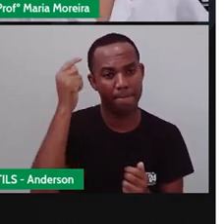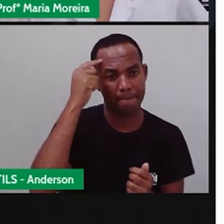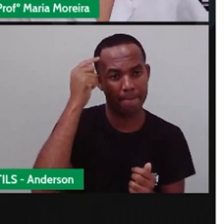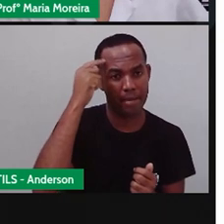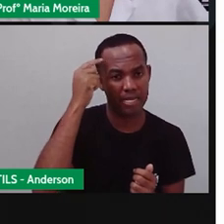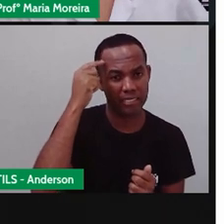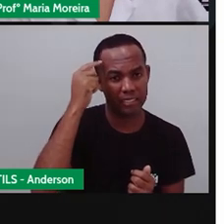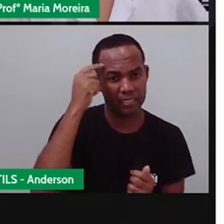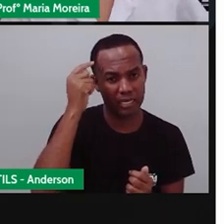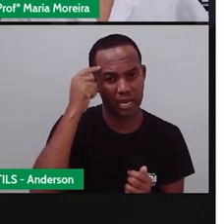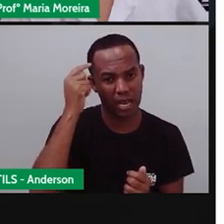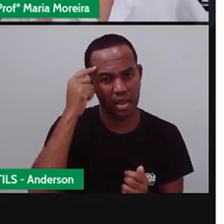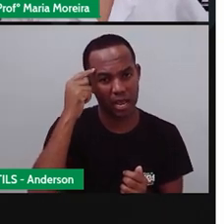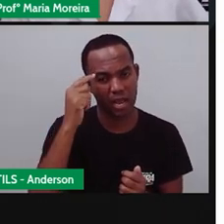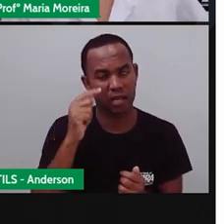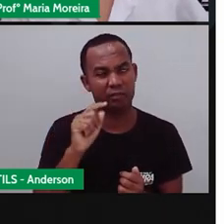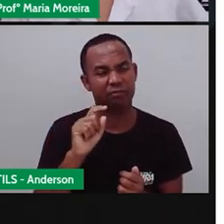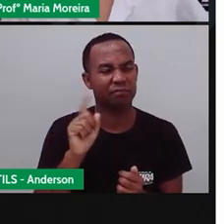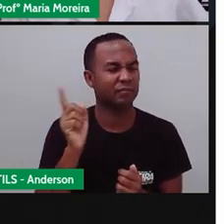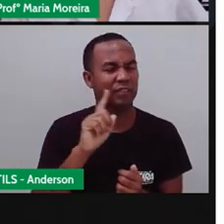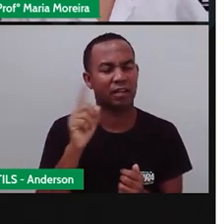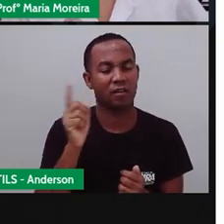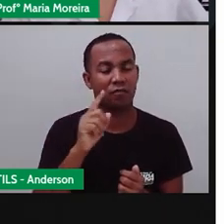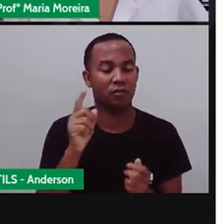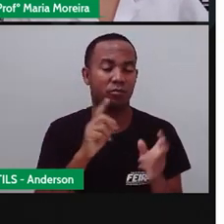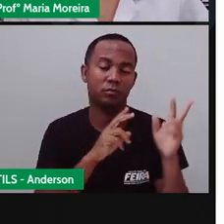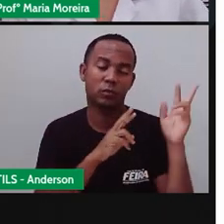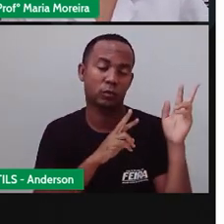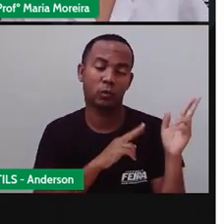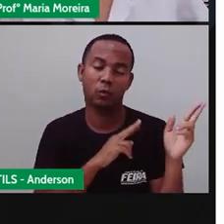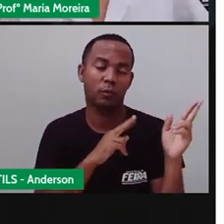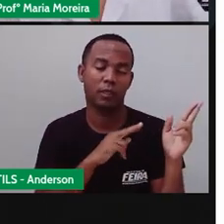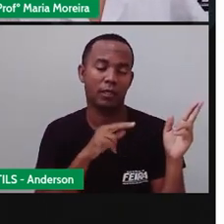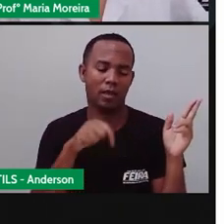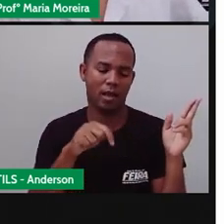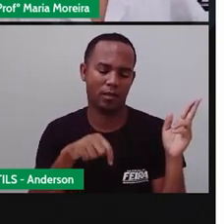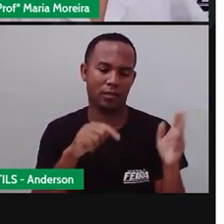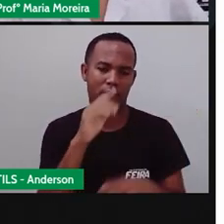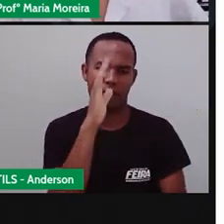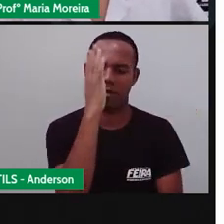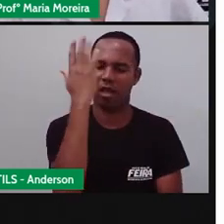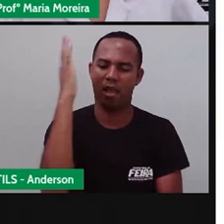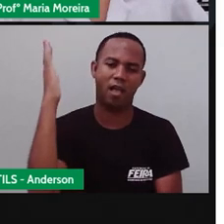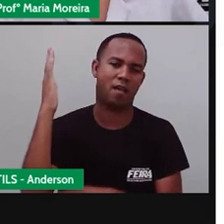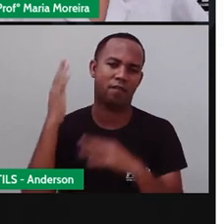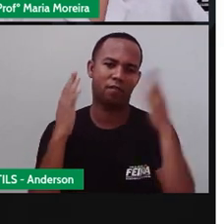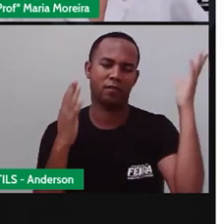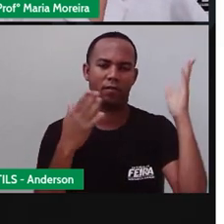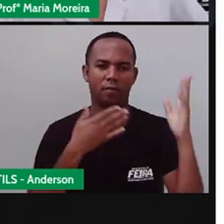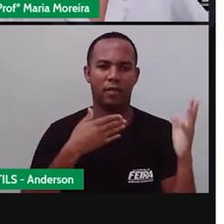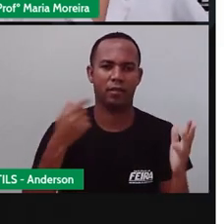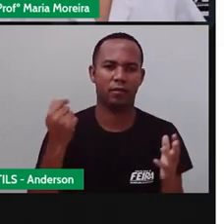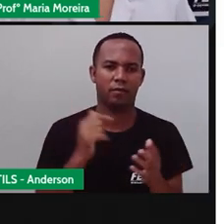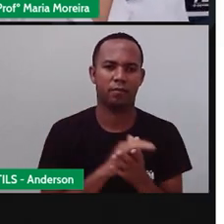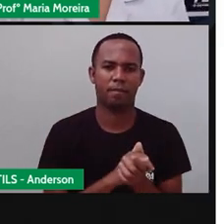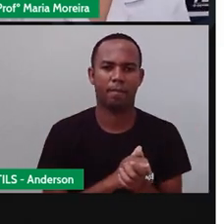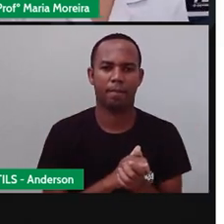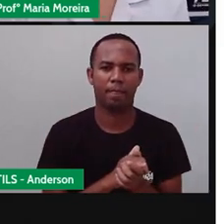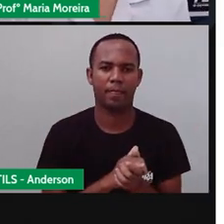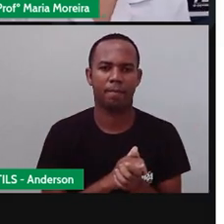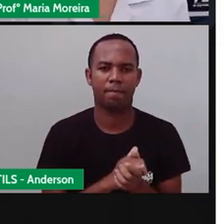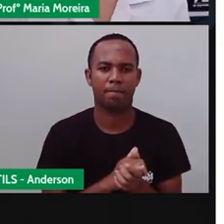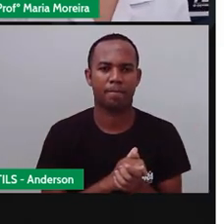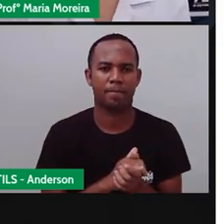nisto e tirar uma soneca à sombra destas árvores. Não acha? E